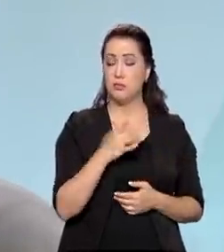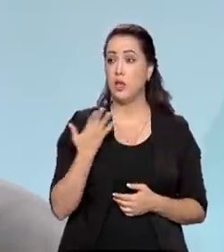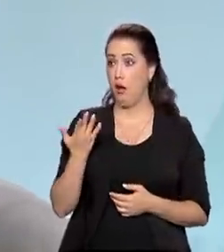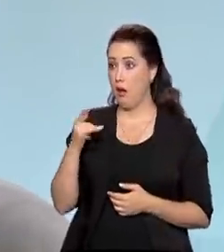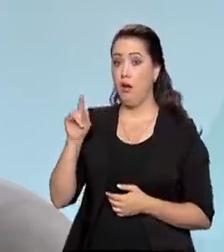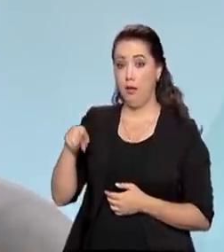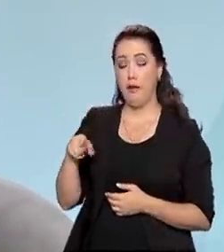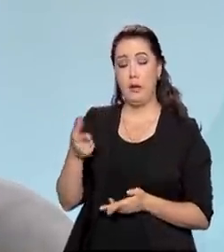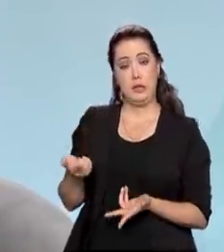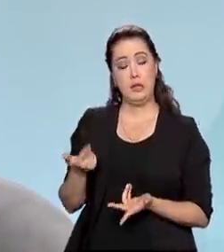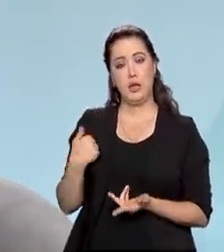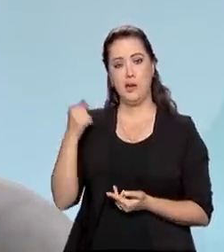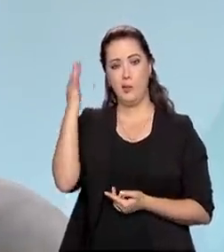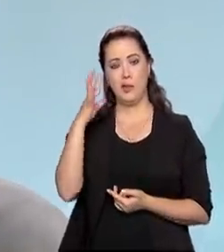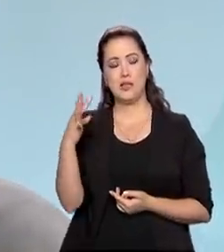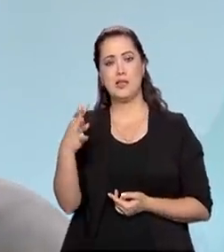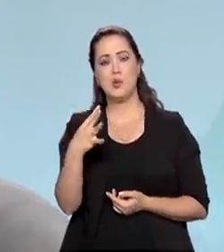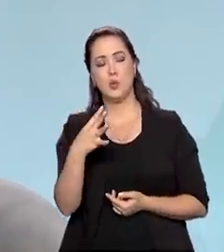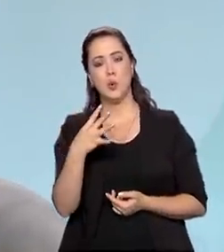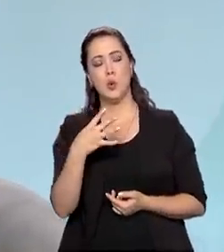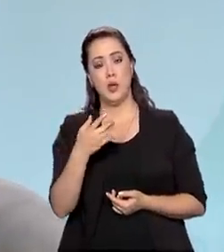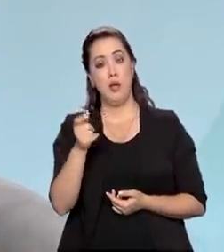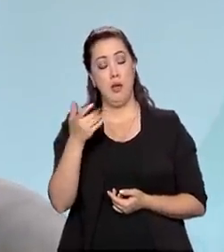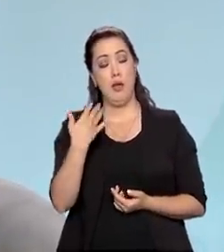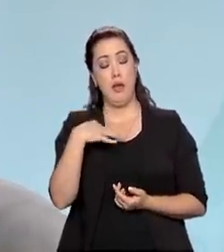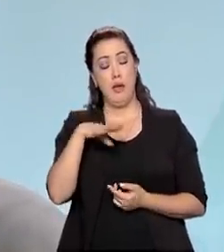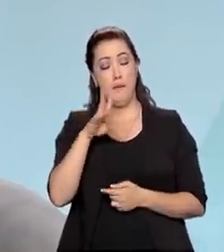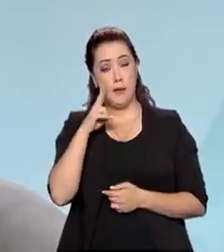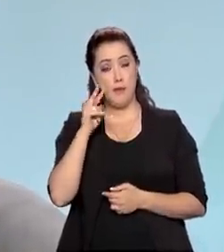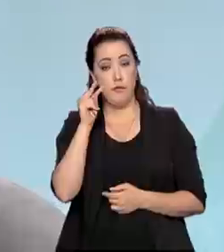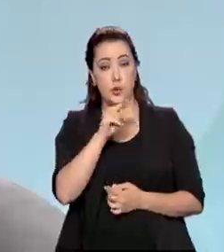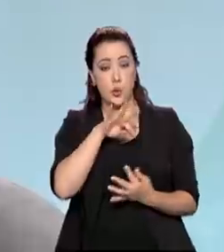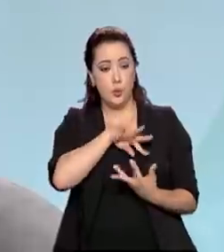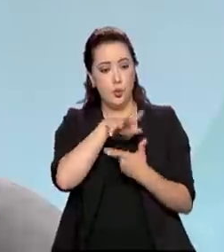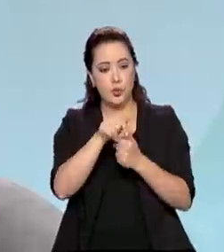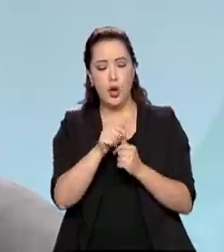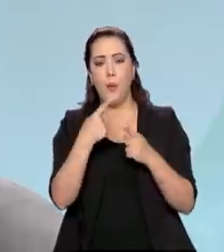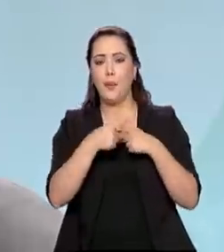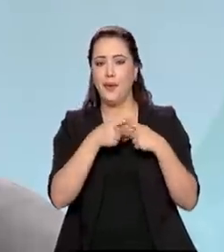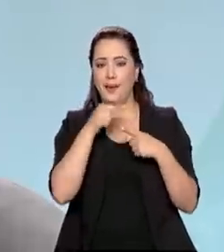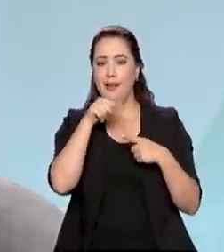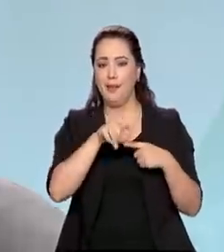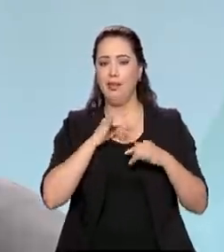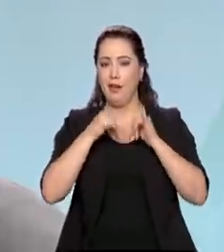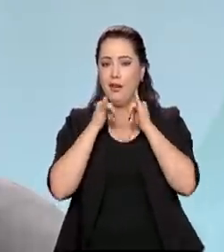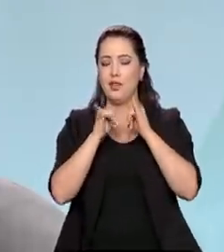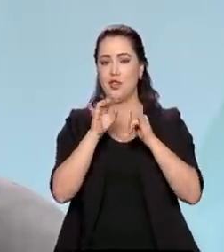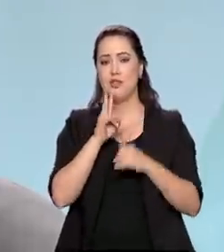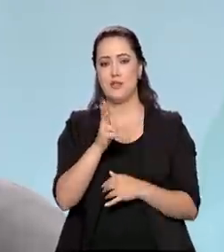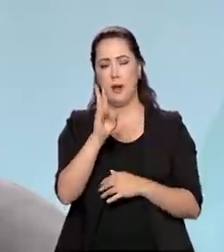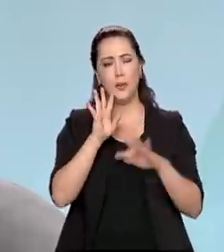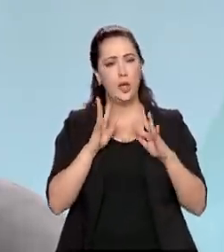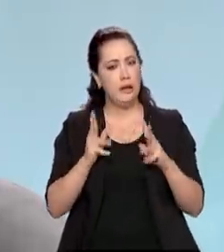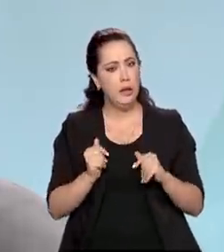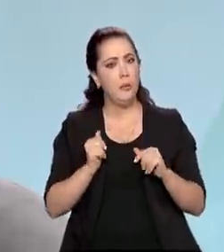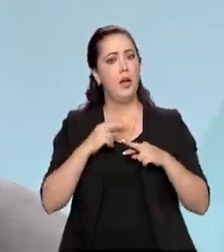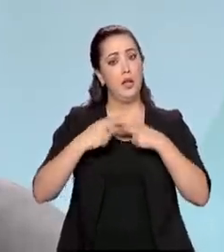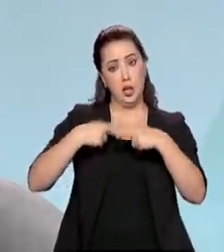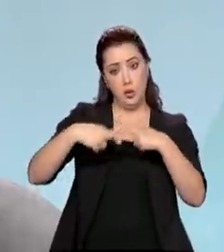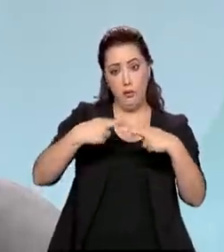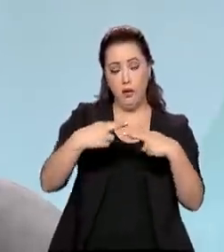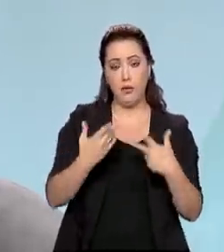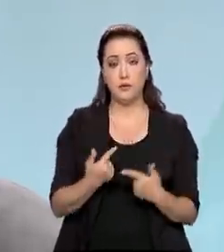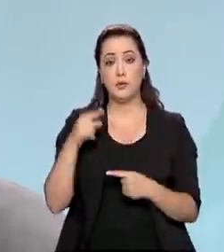é conhecido mundialmente no campo da energia limpa e renovável. É por isso que as organizações das Nações